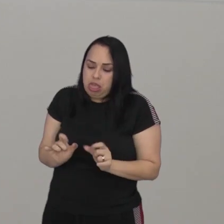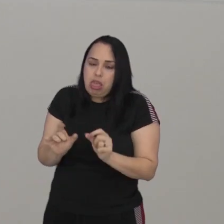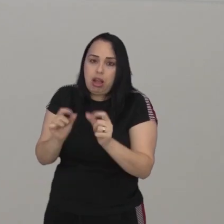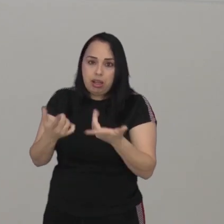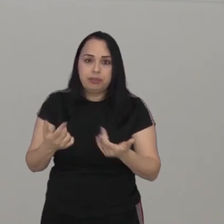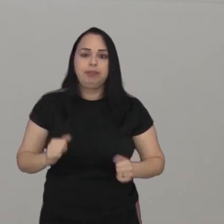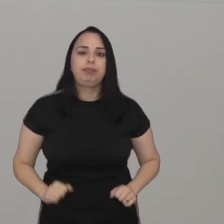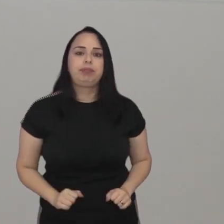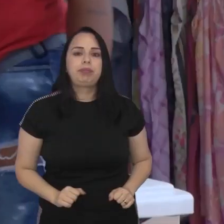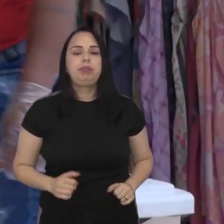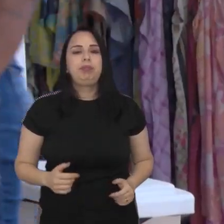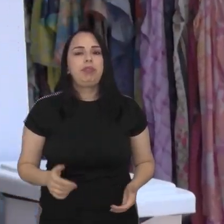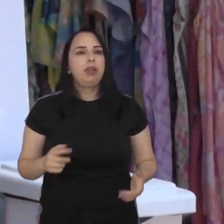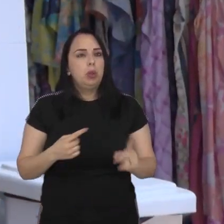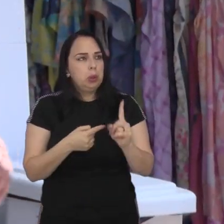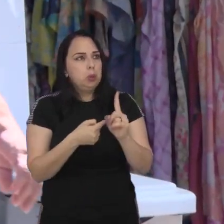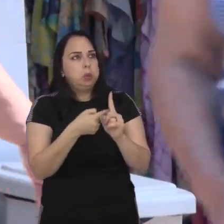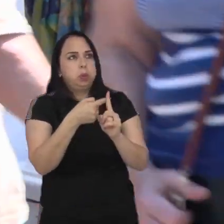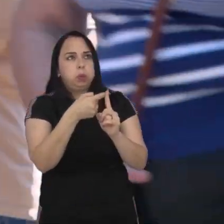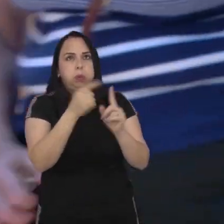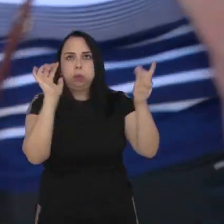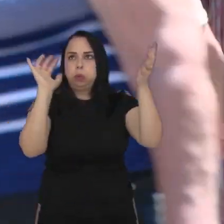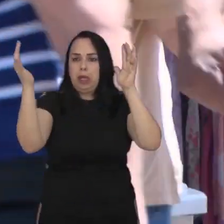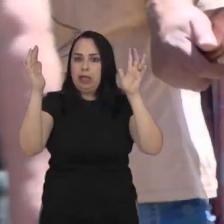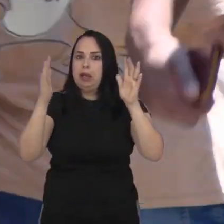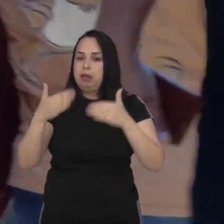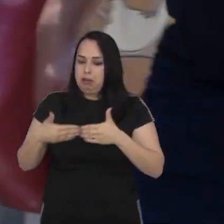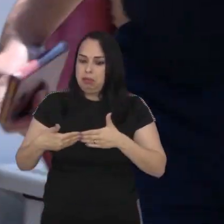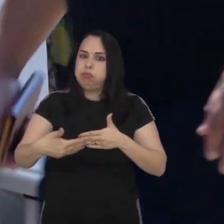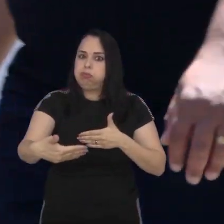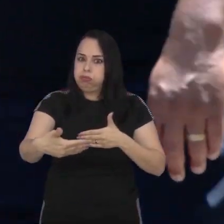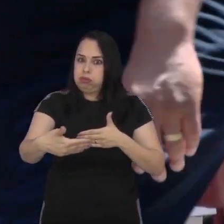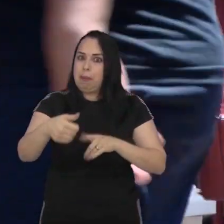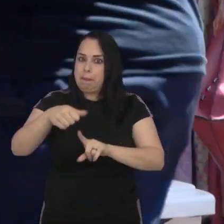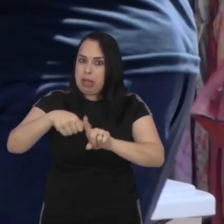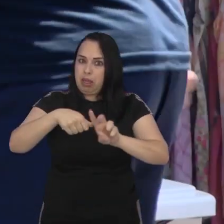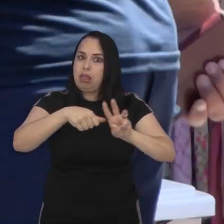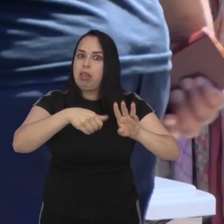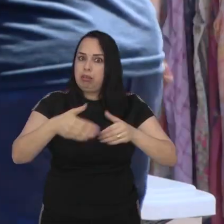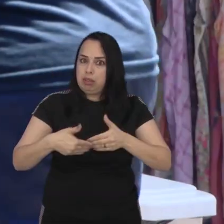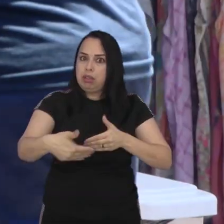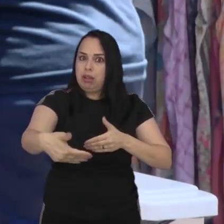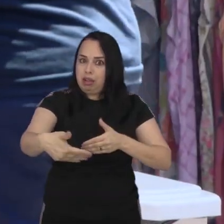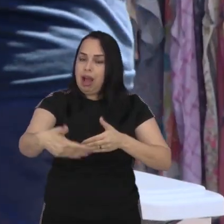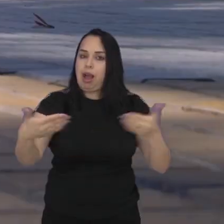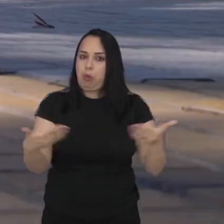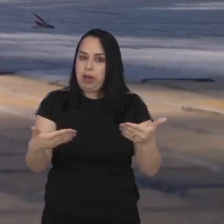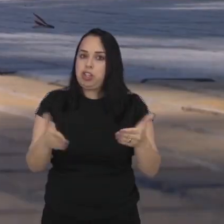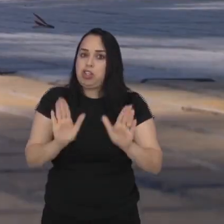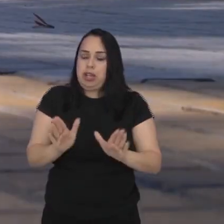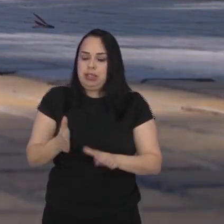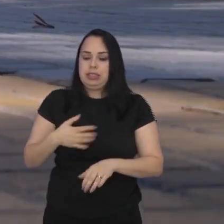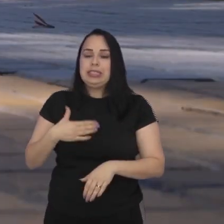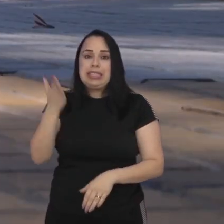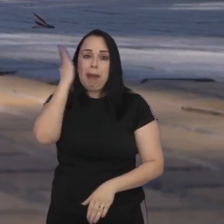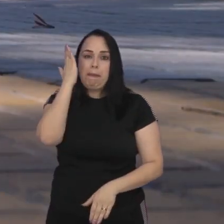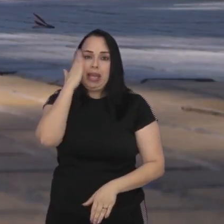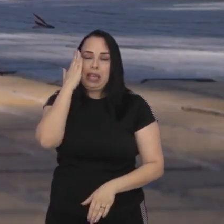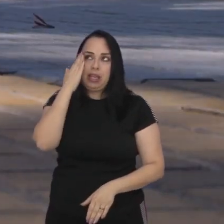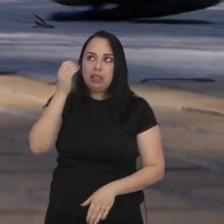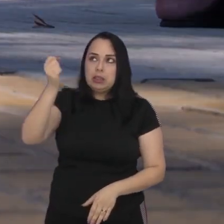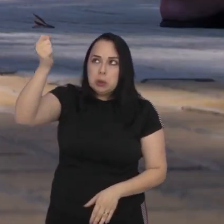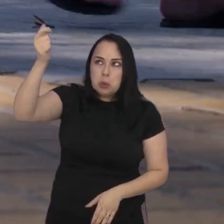fatores da saúde E segundo a meteorologia é melhor se preparar para os próximos meses já que este